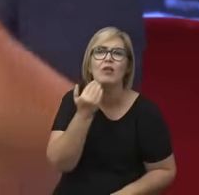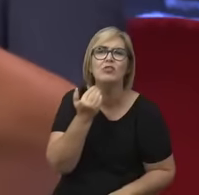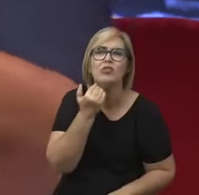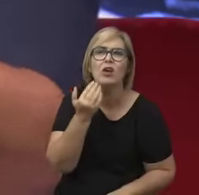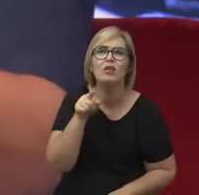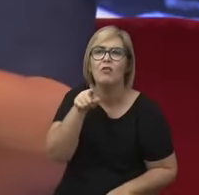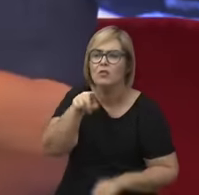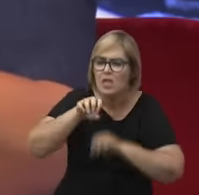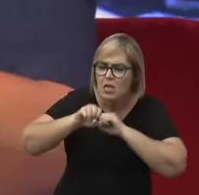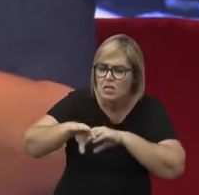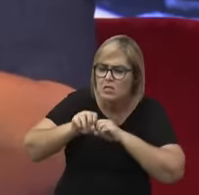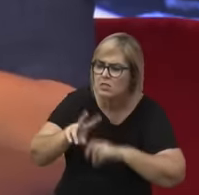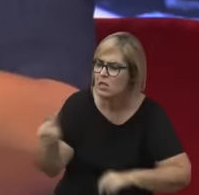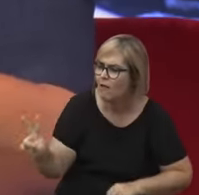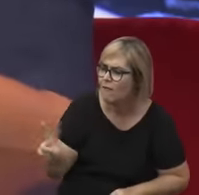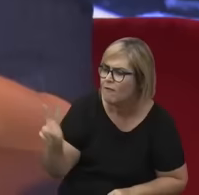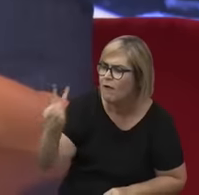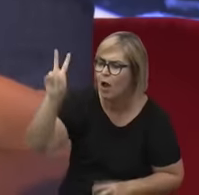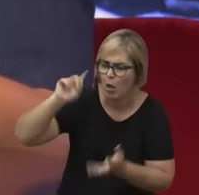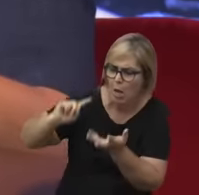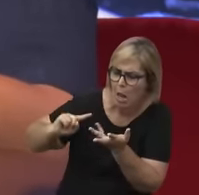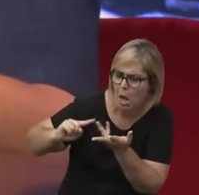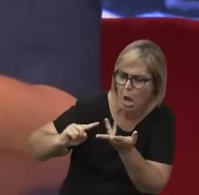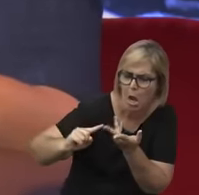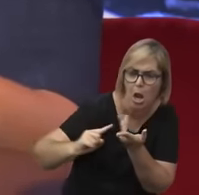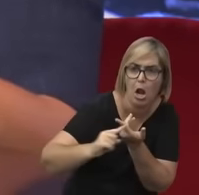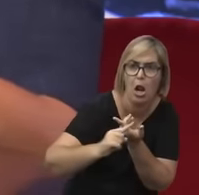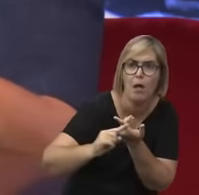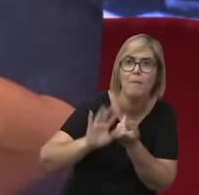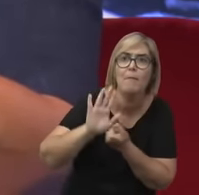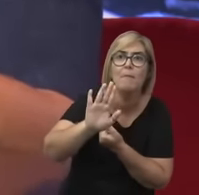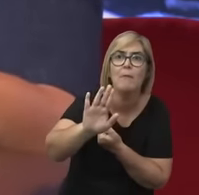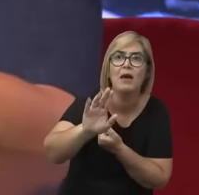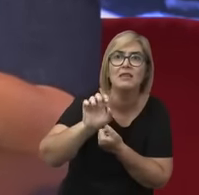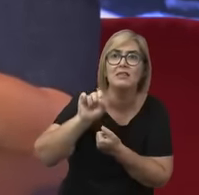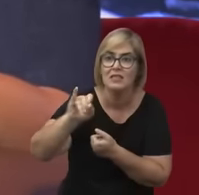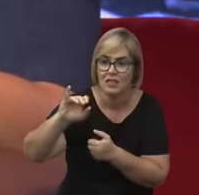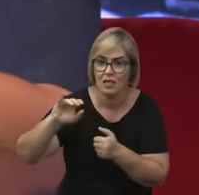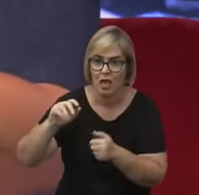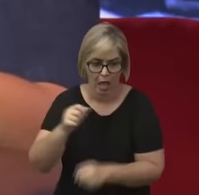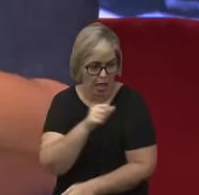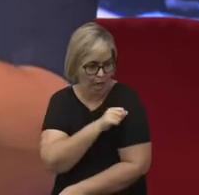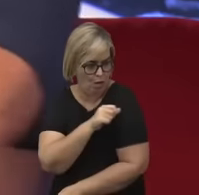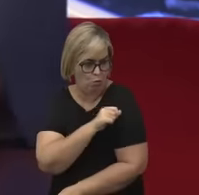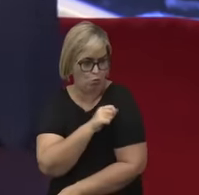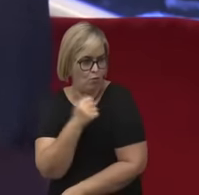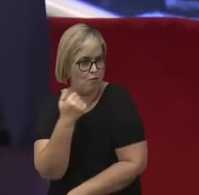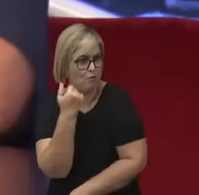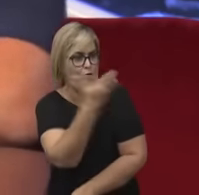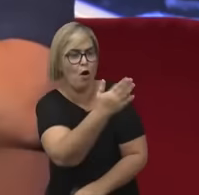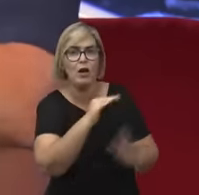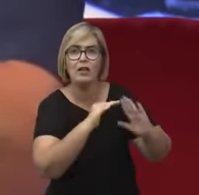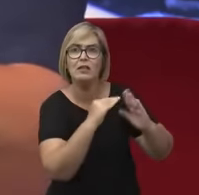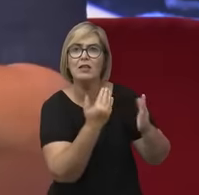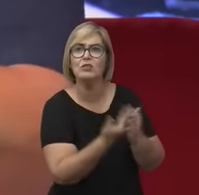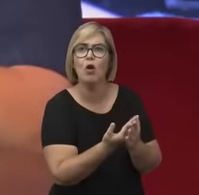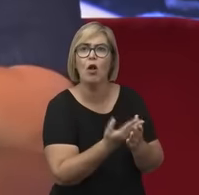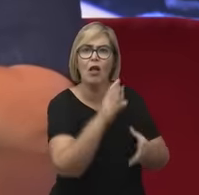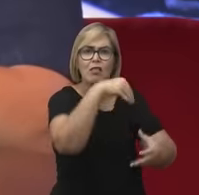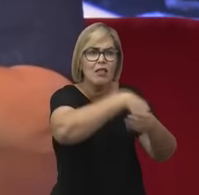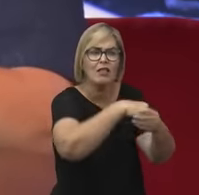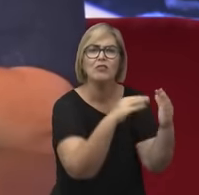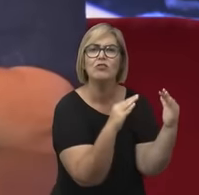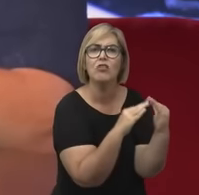valores para os alunos, se o aluno vai sair da escola, vai chegar em casa e